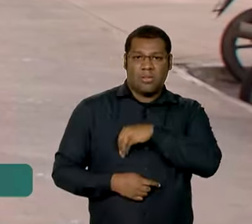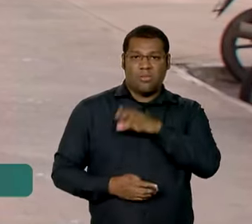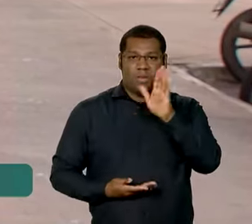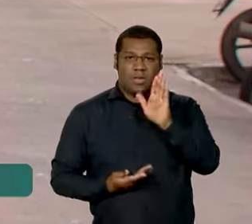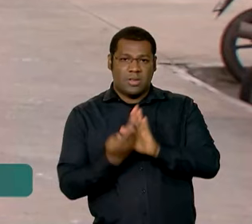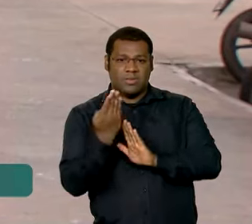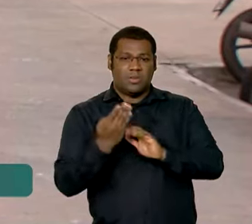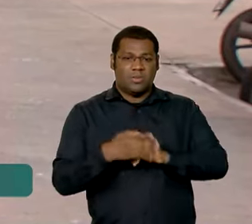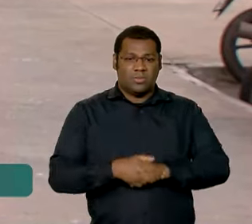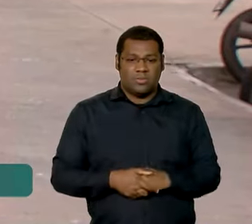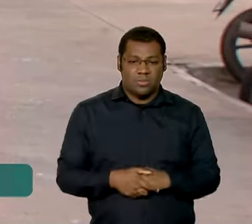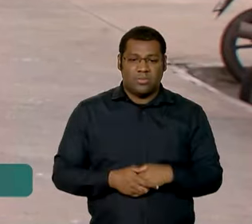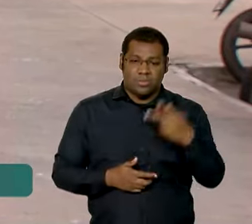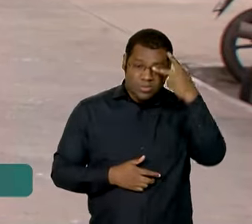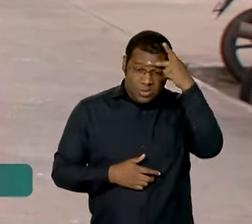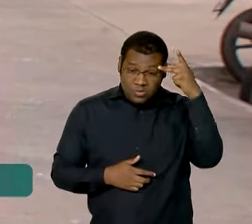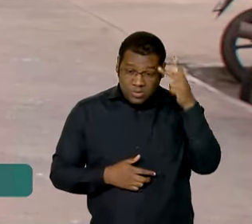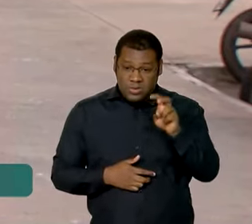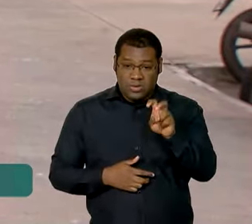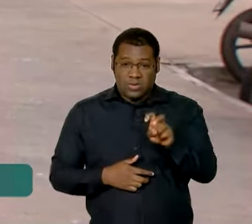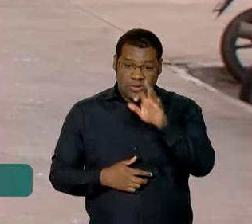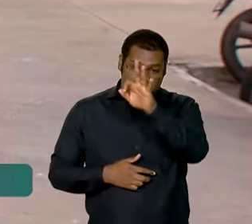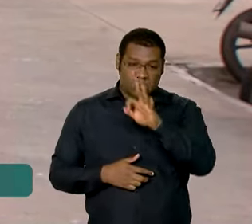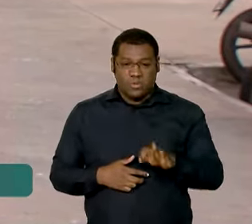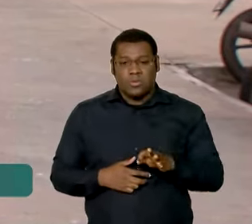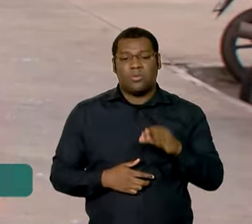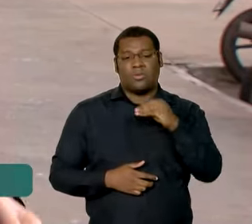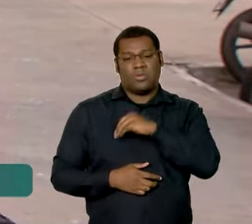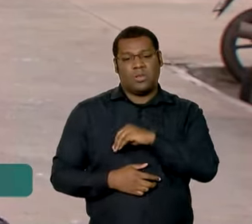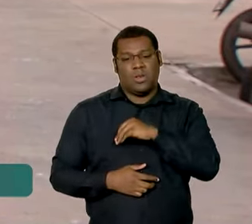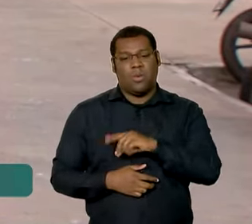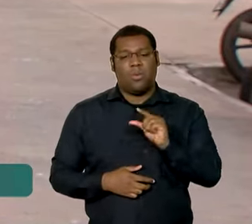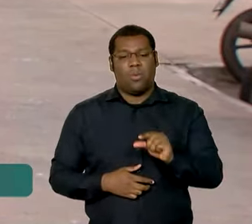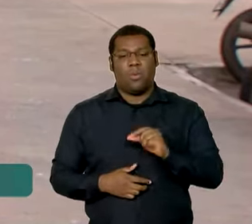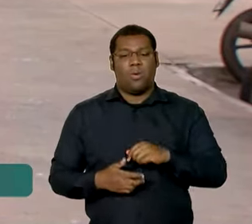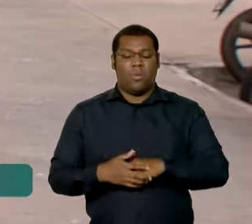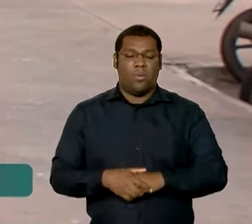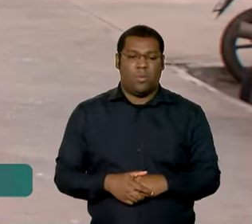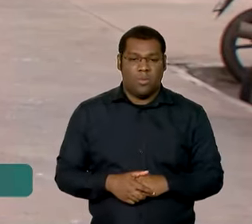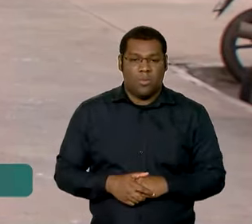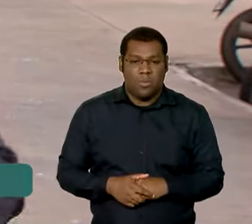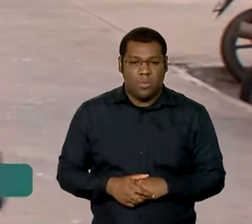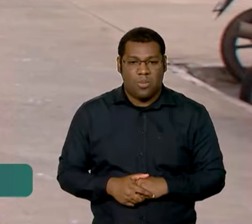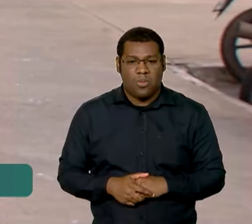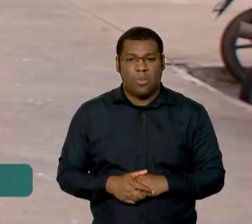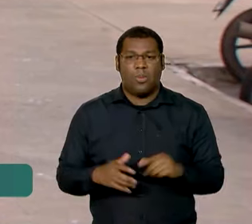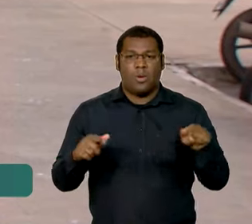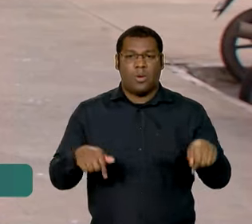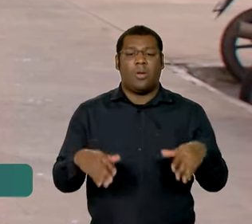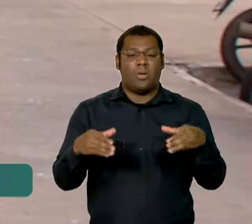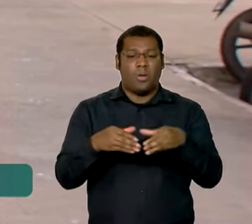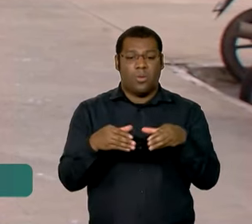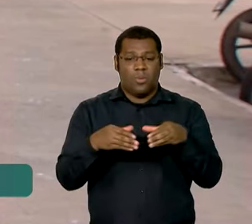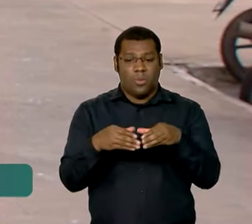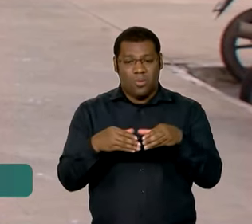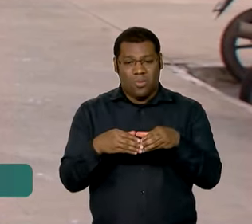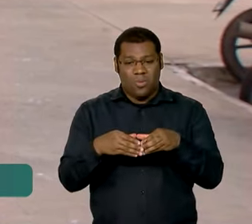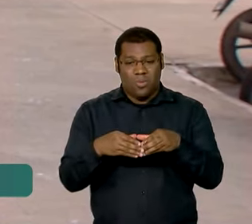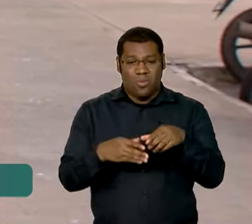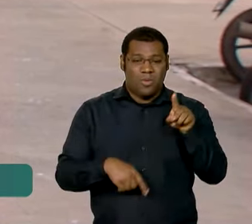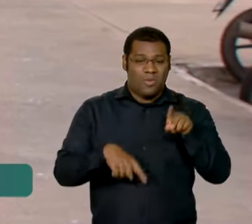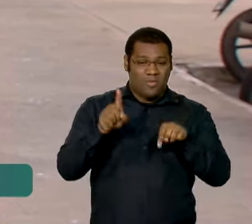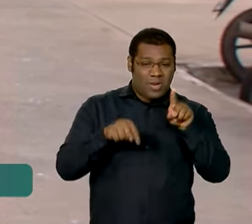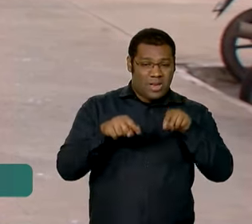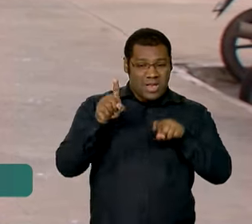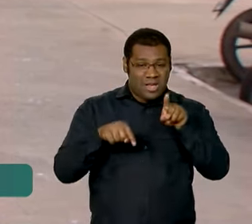estão entre os 5% de menor renda. A variação no rendimento médio deste grupo foi de 38